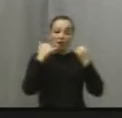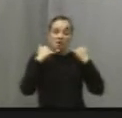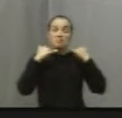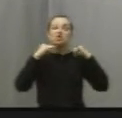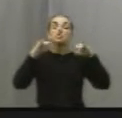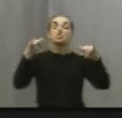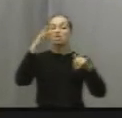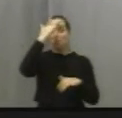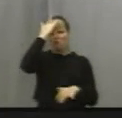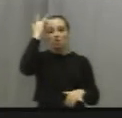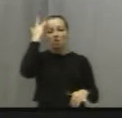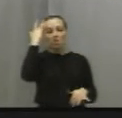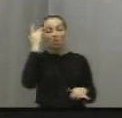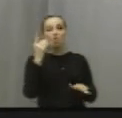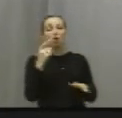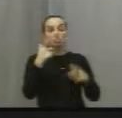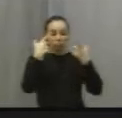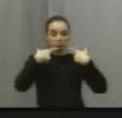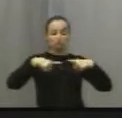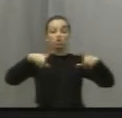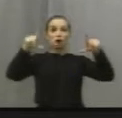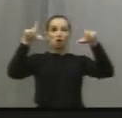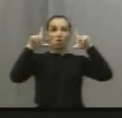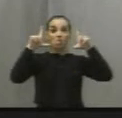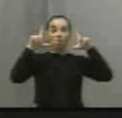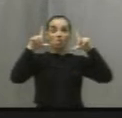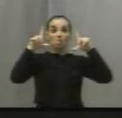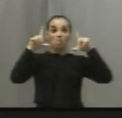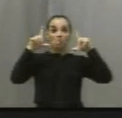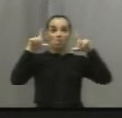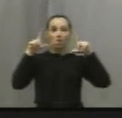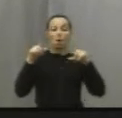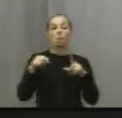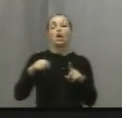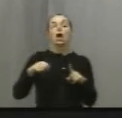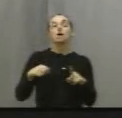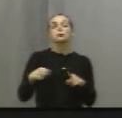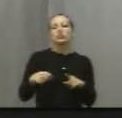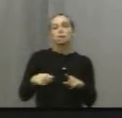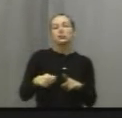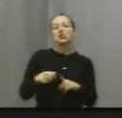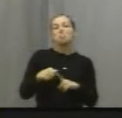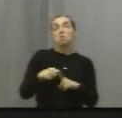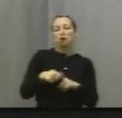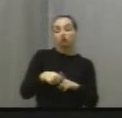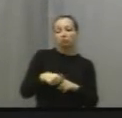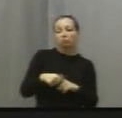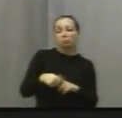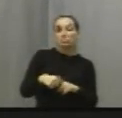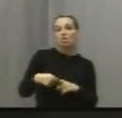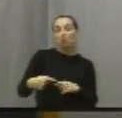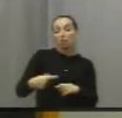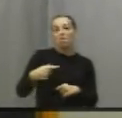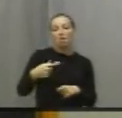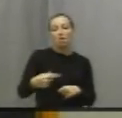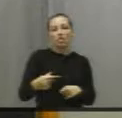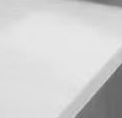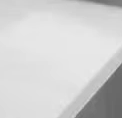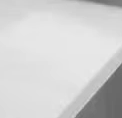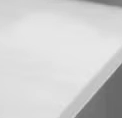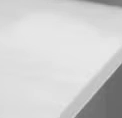vem, o Bochechim estará de volta, o Bochechim é da campanha do pressionante Ai que Tonto. Muito obrigado, boa noite.